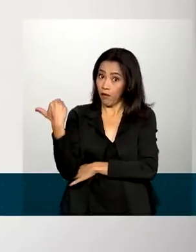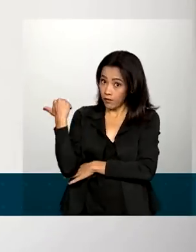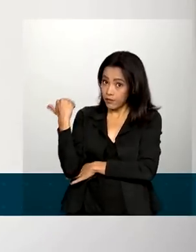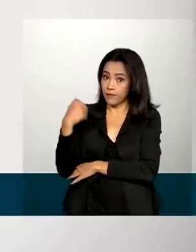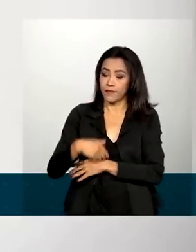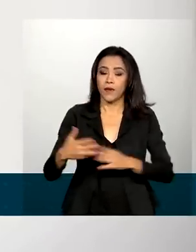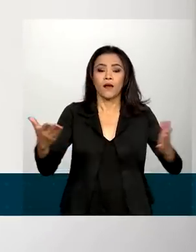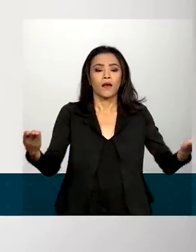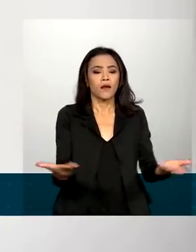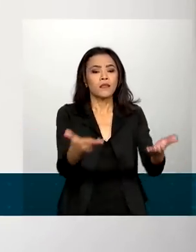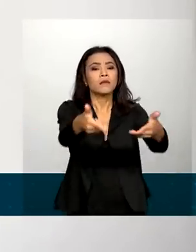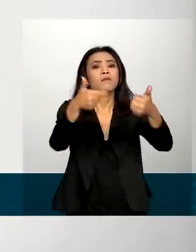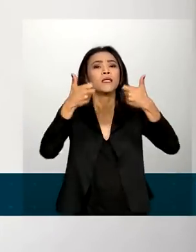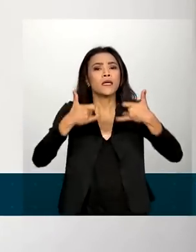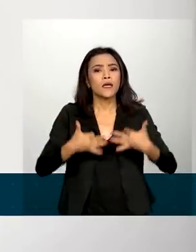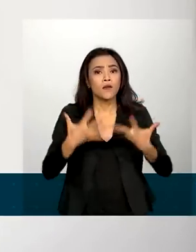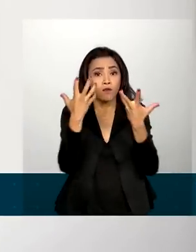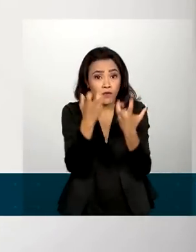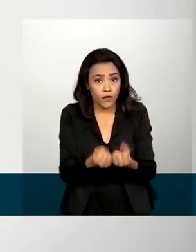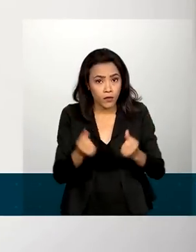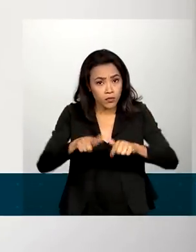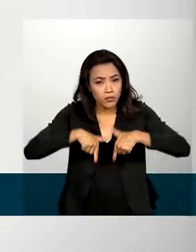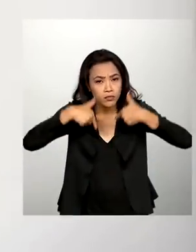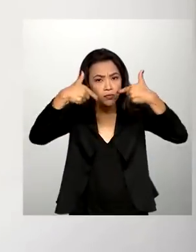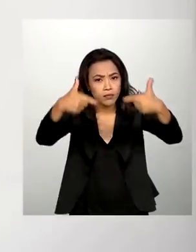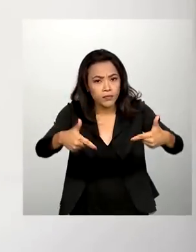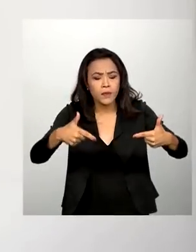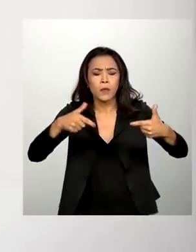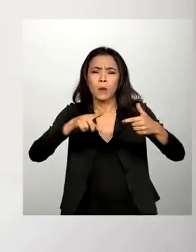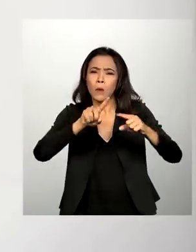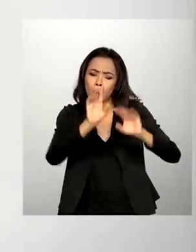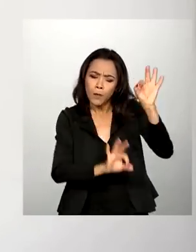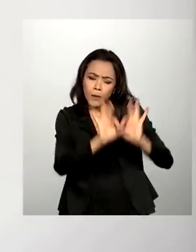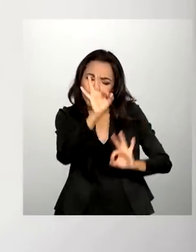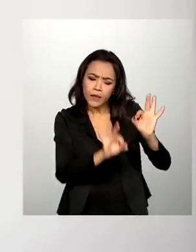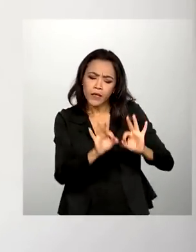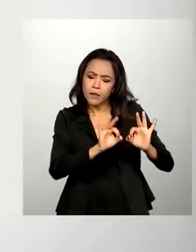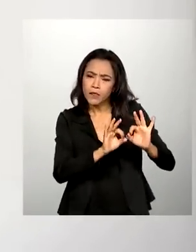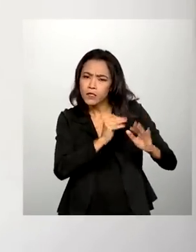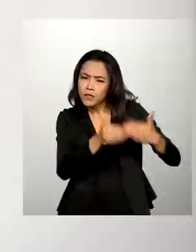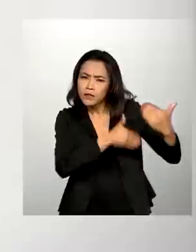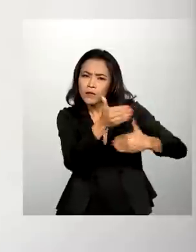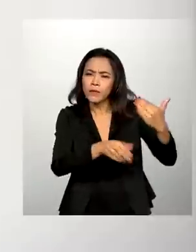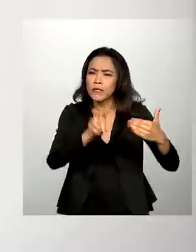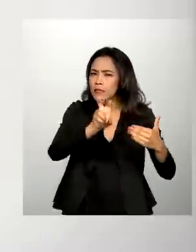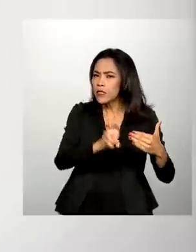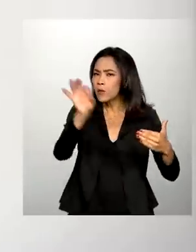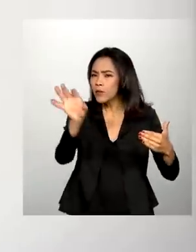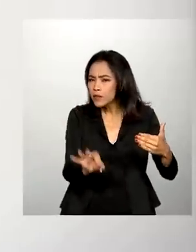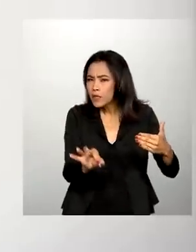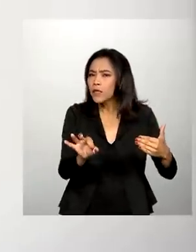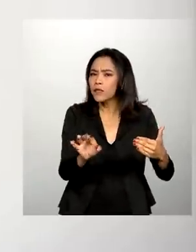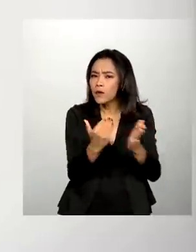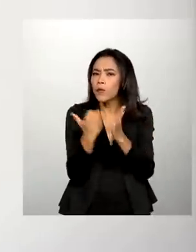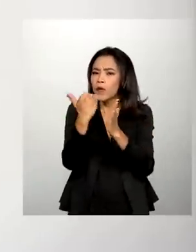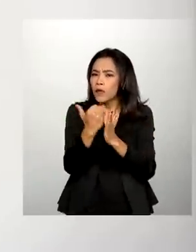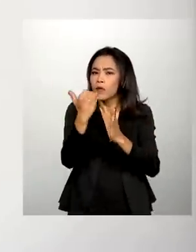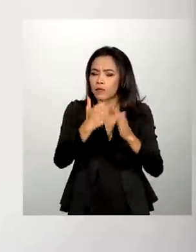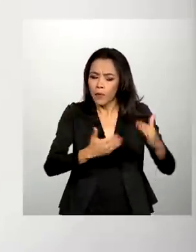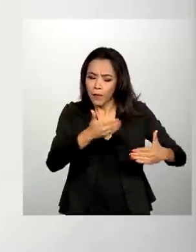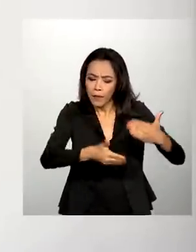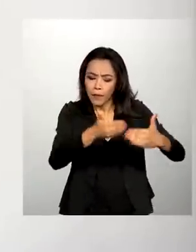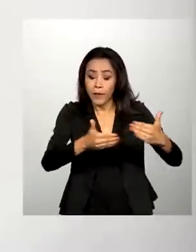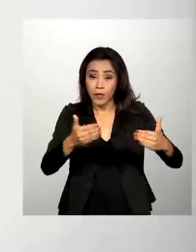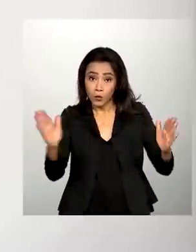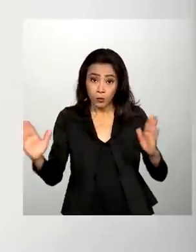em um grande programa de crescimento na ordem, talvez, de 5% ao ano do incremento de área. Significa que em